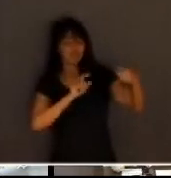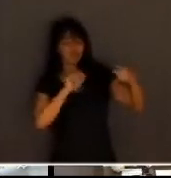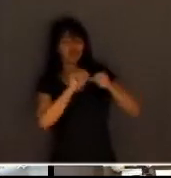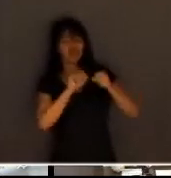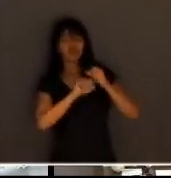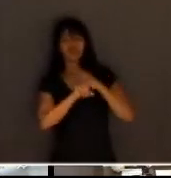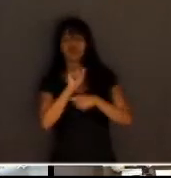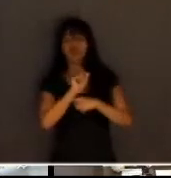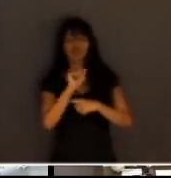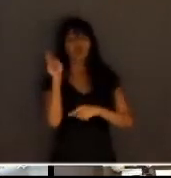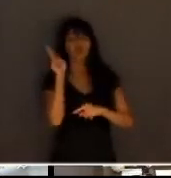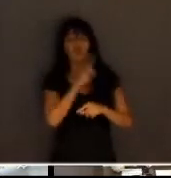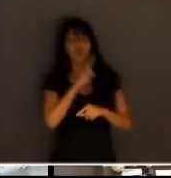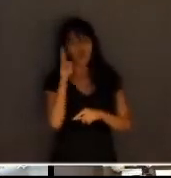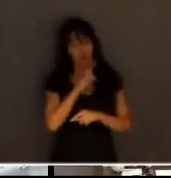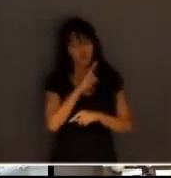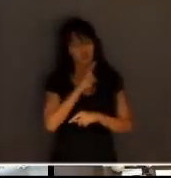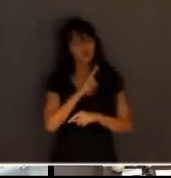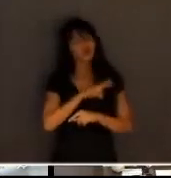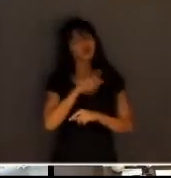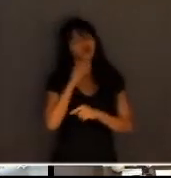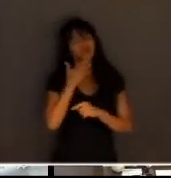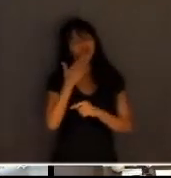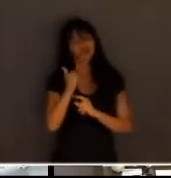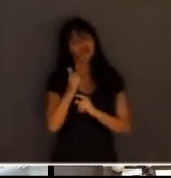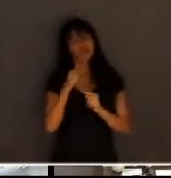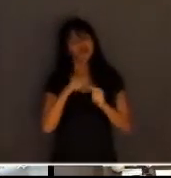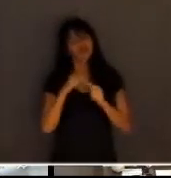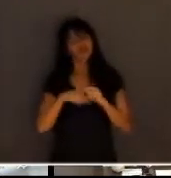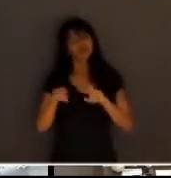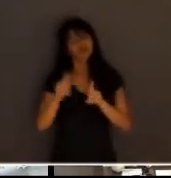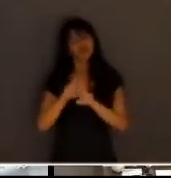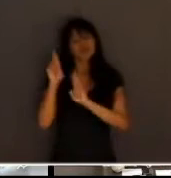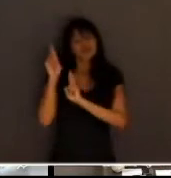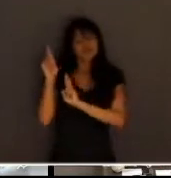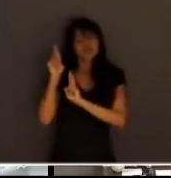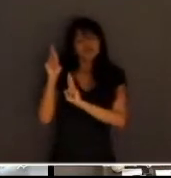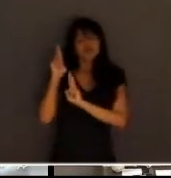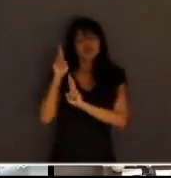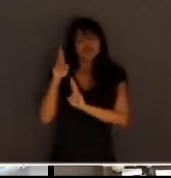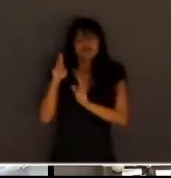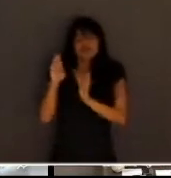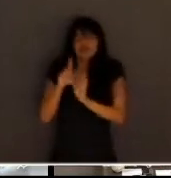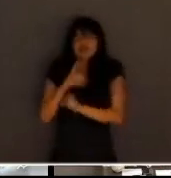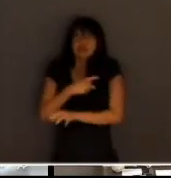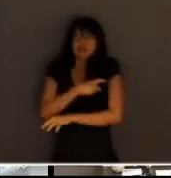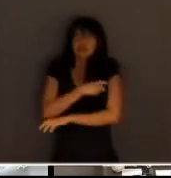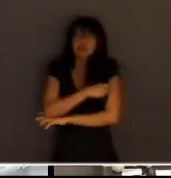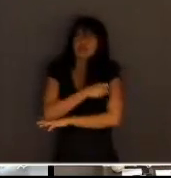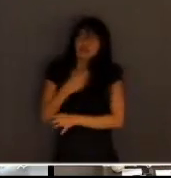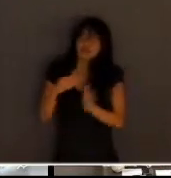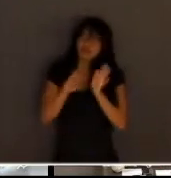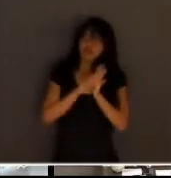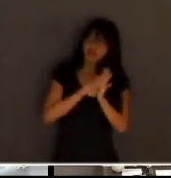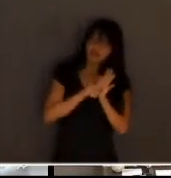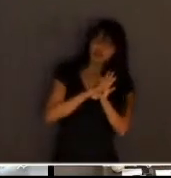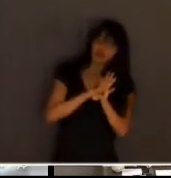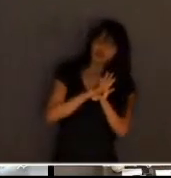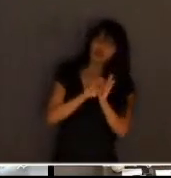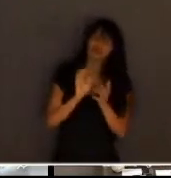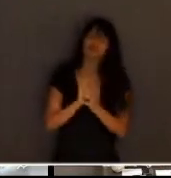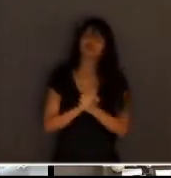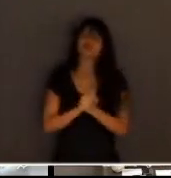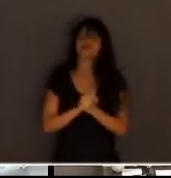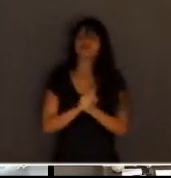que é urgente. Ainda mais nessa esperança que nós temos de que essa vacina está para chegar. Então, que ela chegue e cada vez mais cedo.